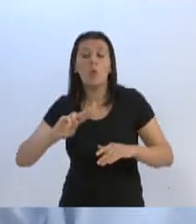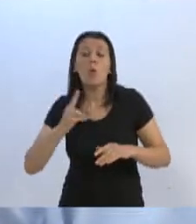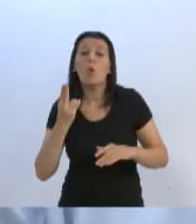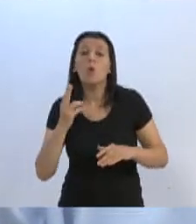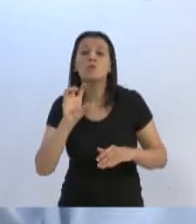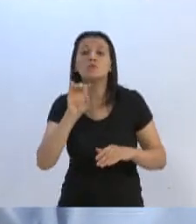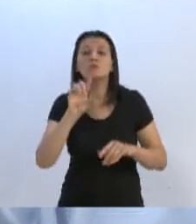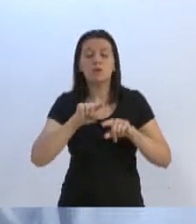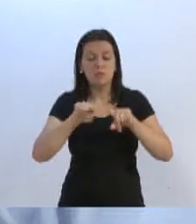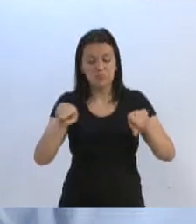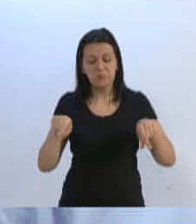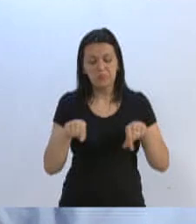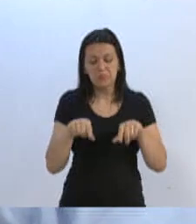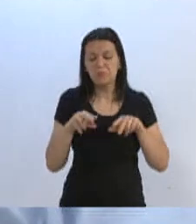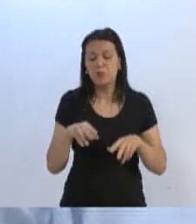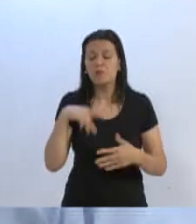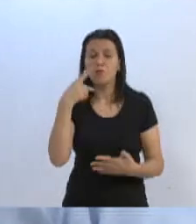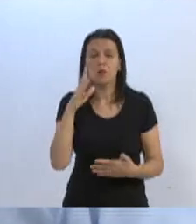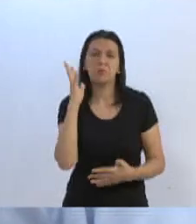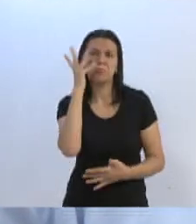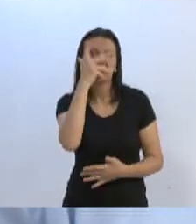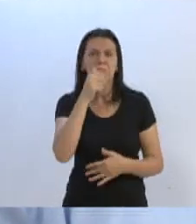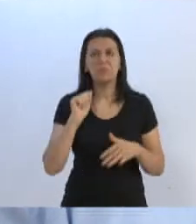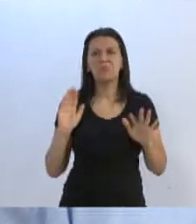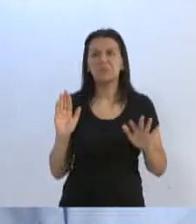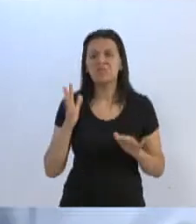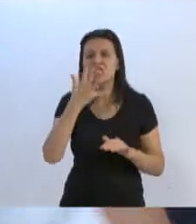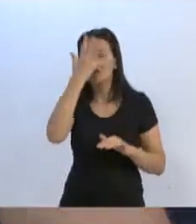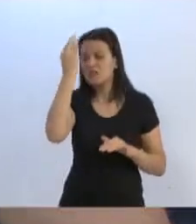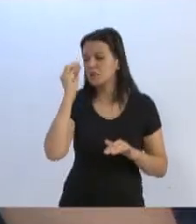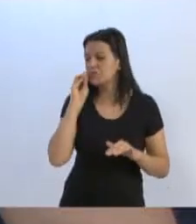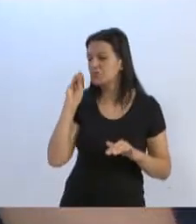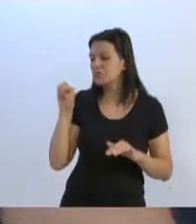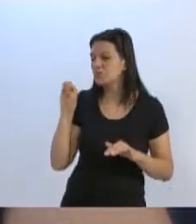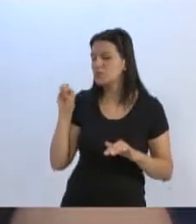fica no gabinete falando bonito e esquecendo o povo lá fora?